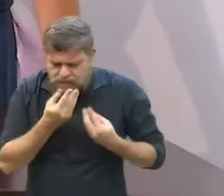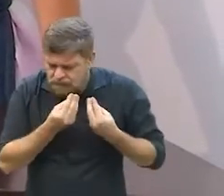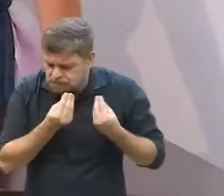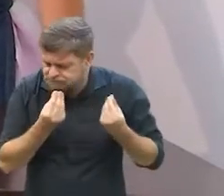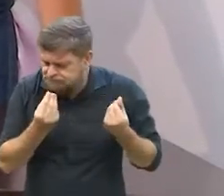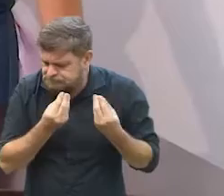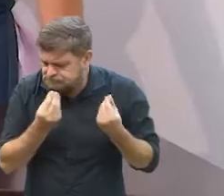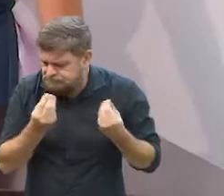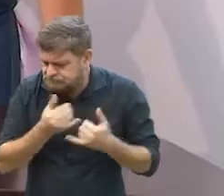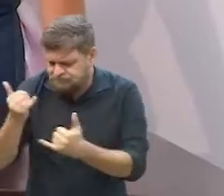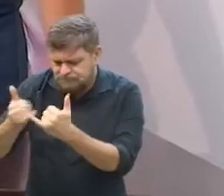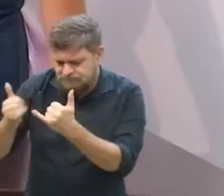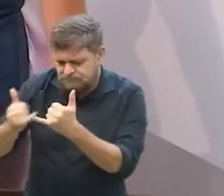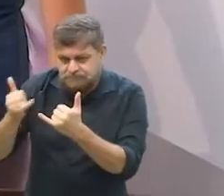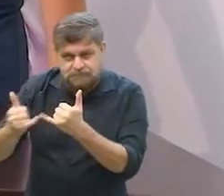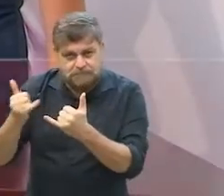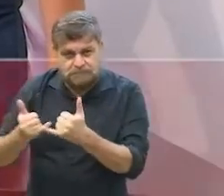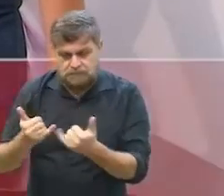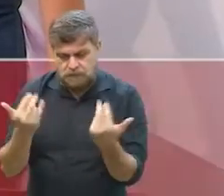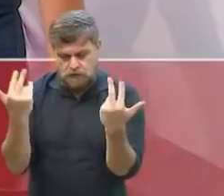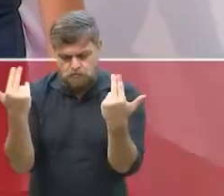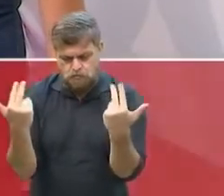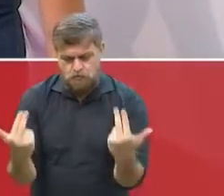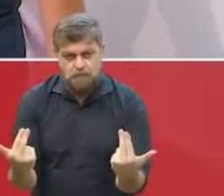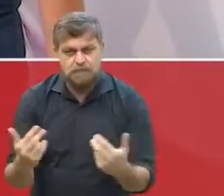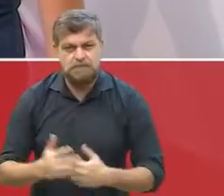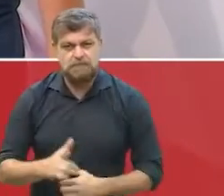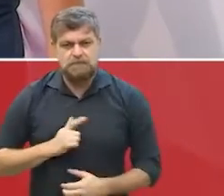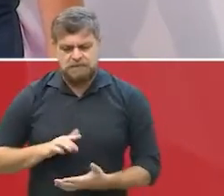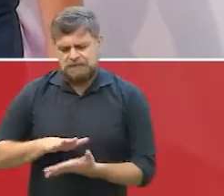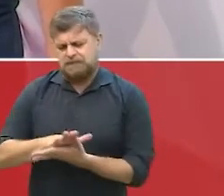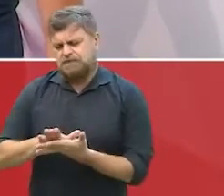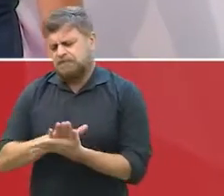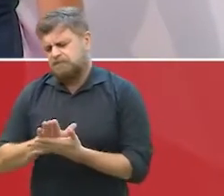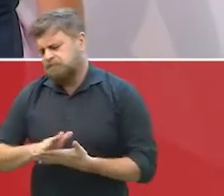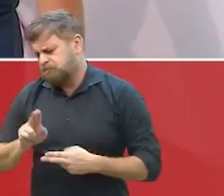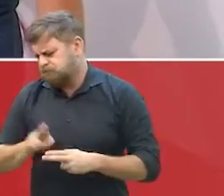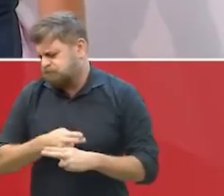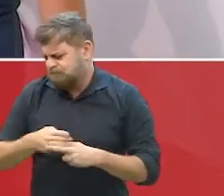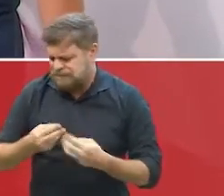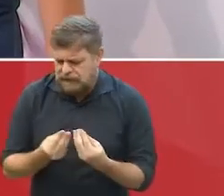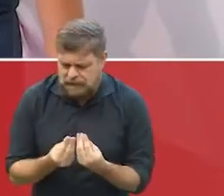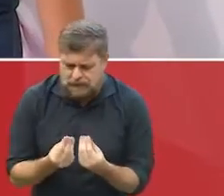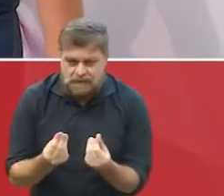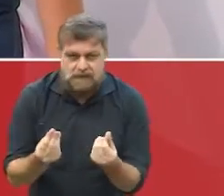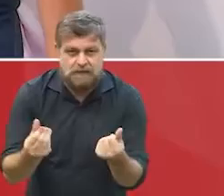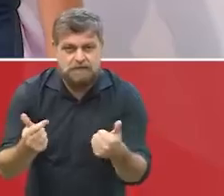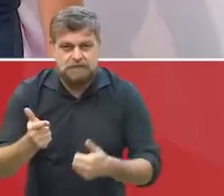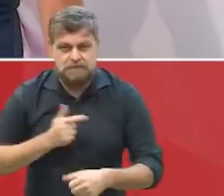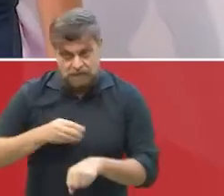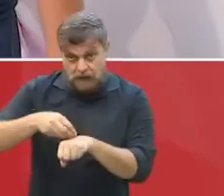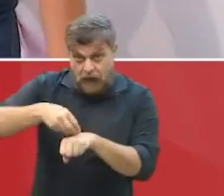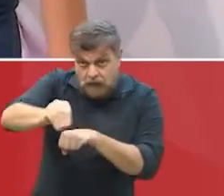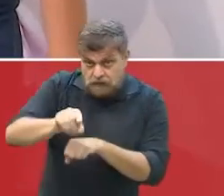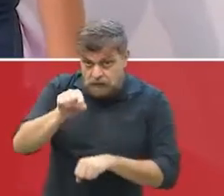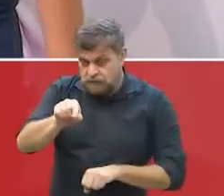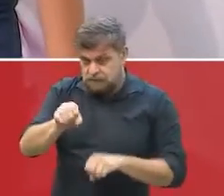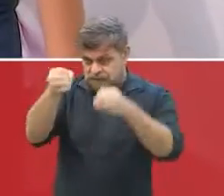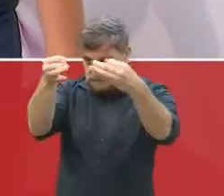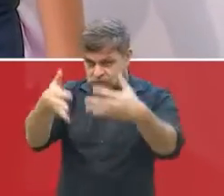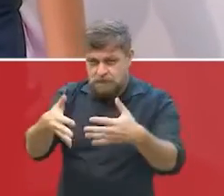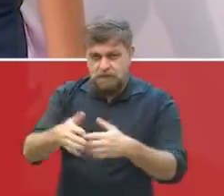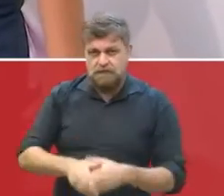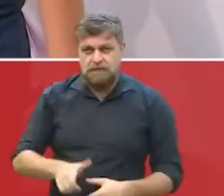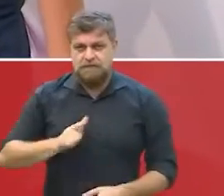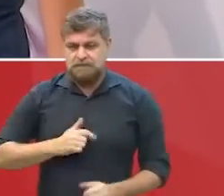sabor final na composição o brigadeiro nossa macio é veludado é aquela dica que você deu né é